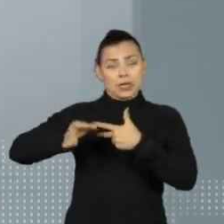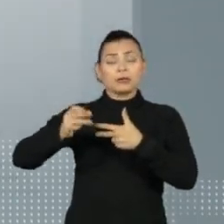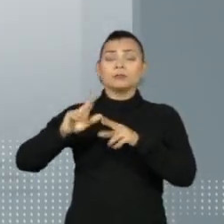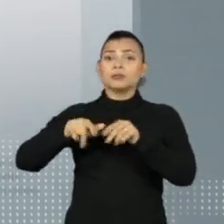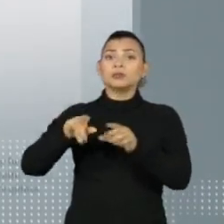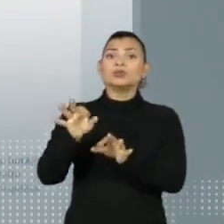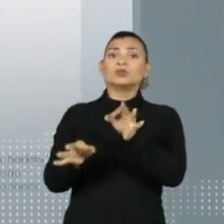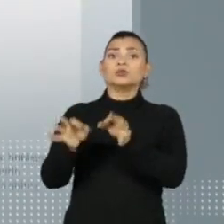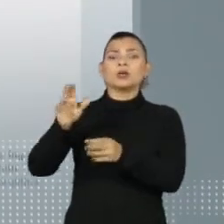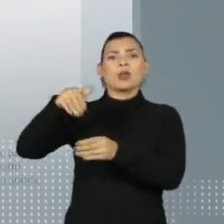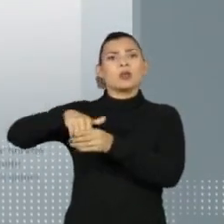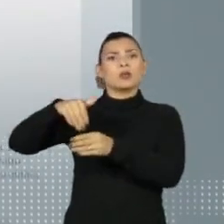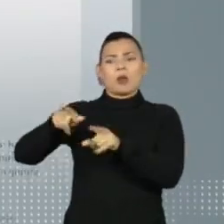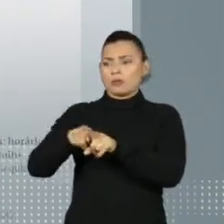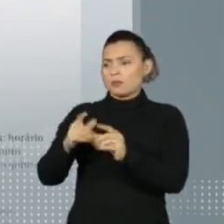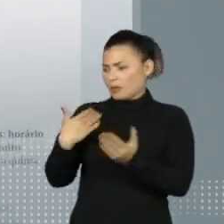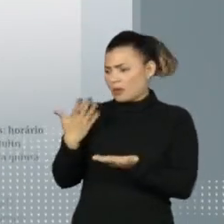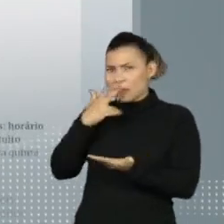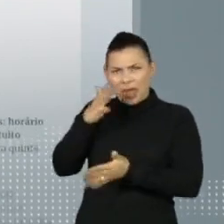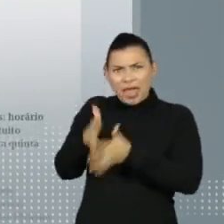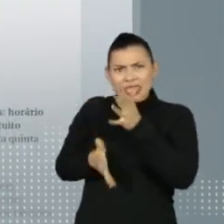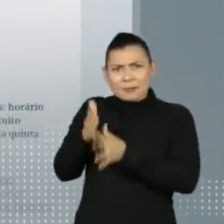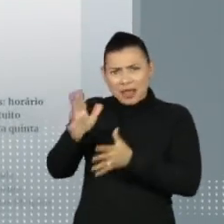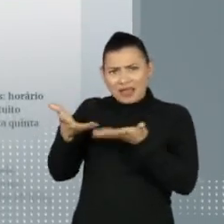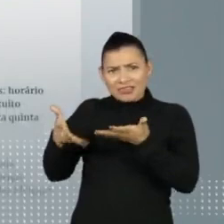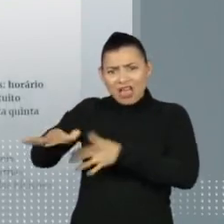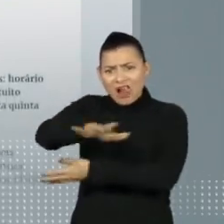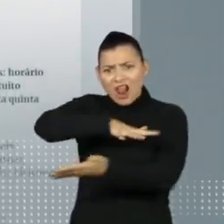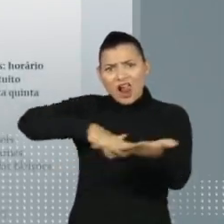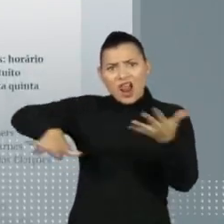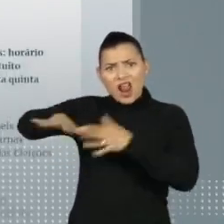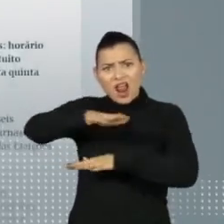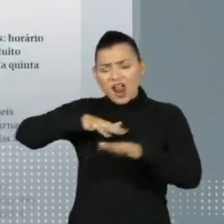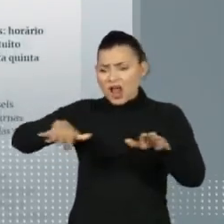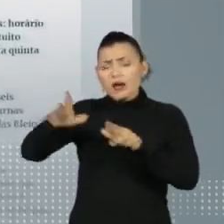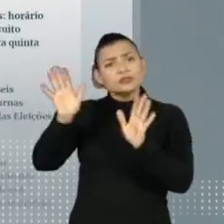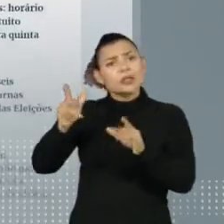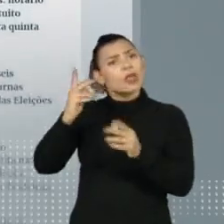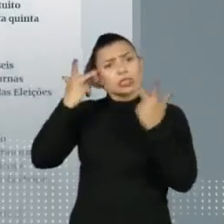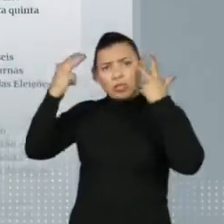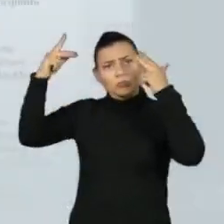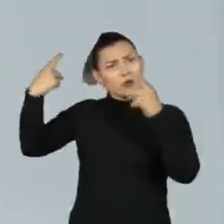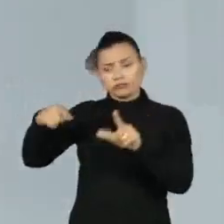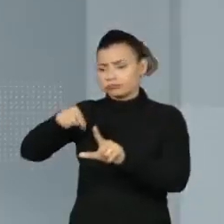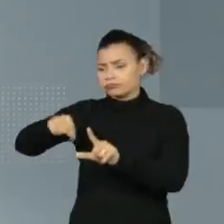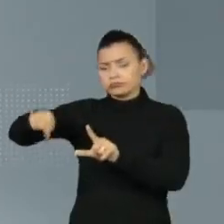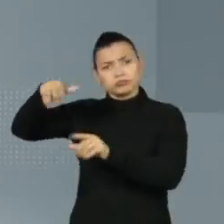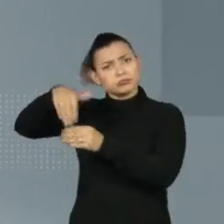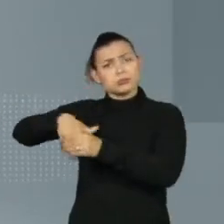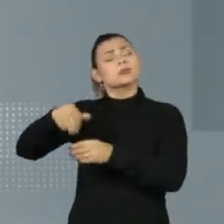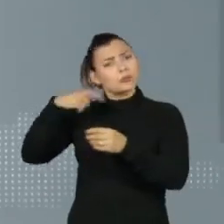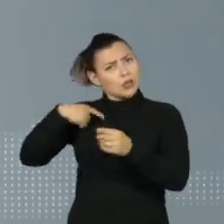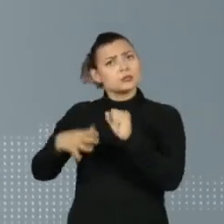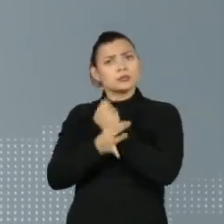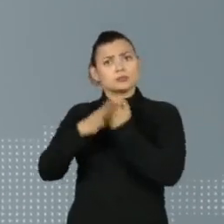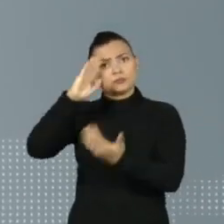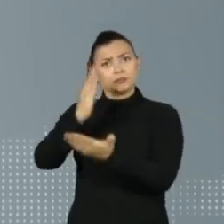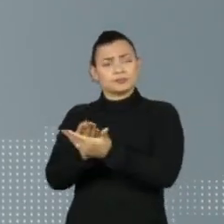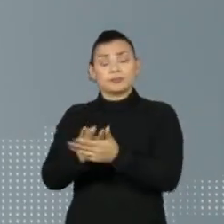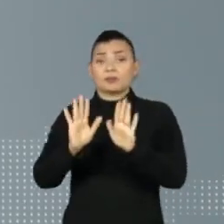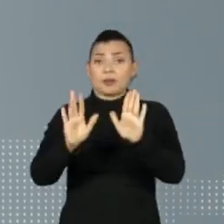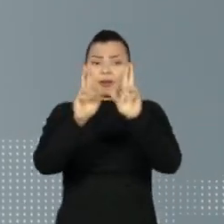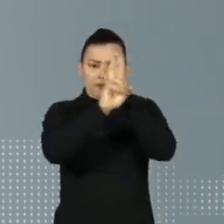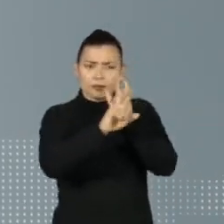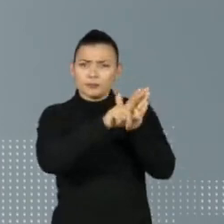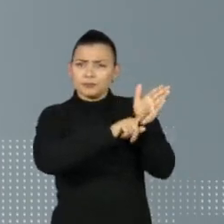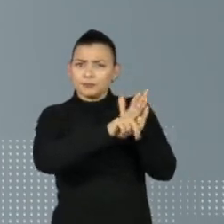Eleitoral, em clara tentativa de embaraçar e tumultuar o curso natural do processo eleitoral. O jornal Folha de São Paulo apurou que esse